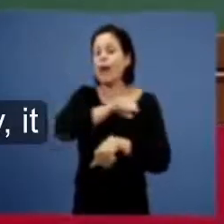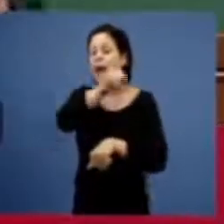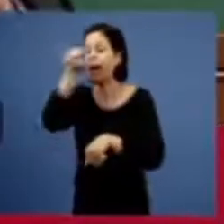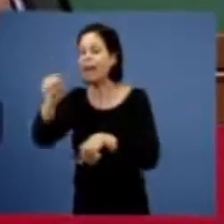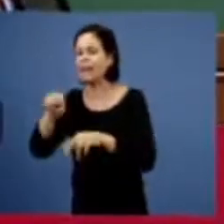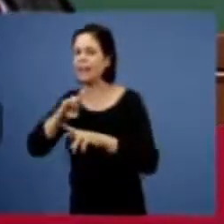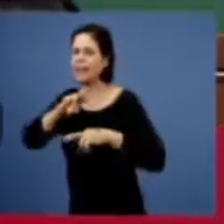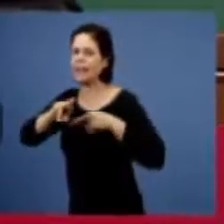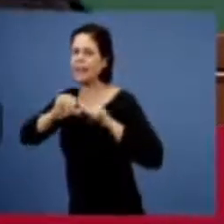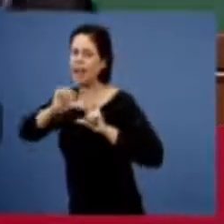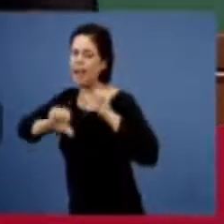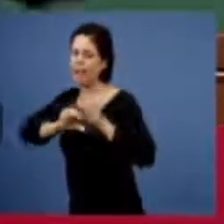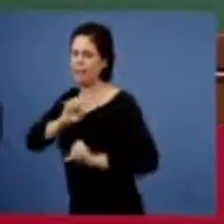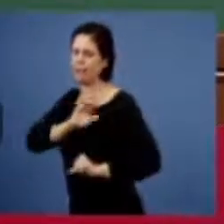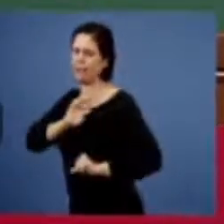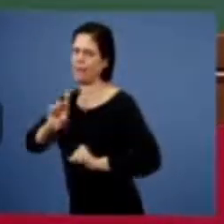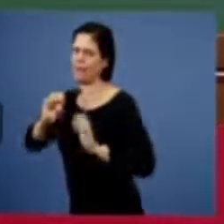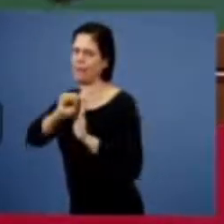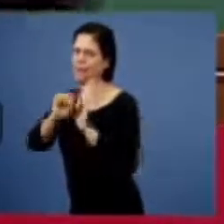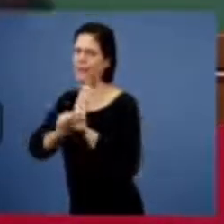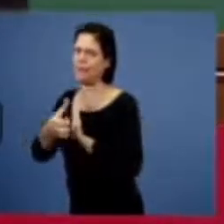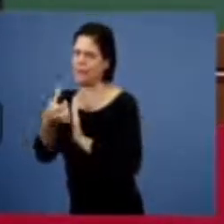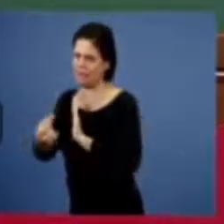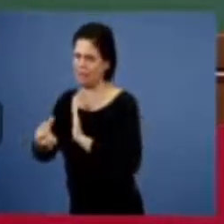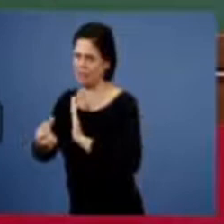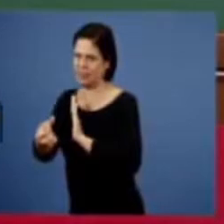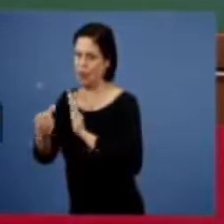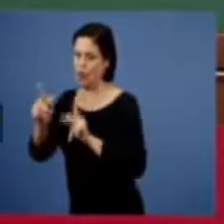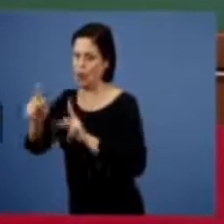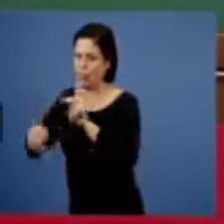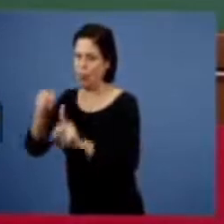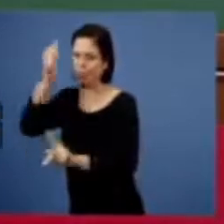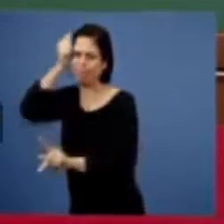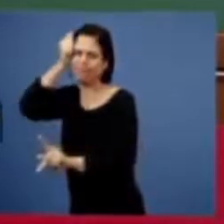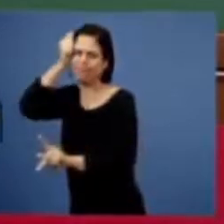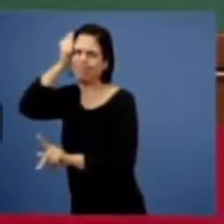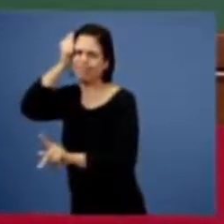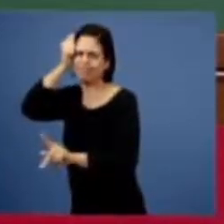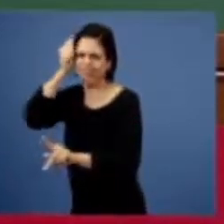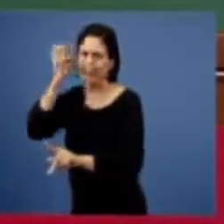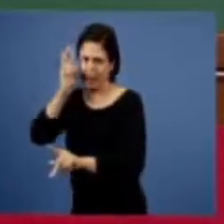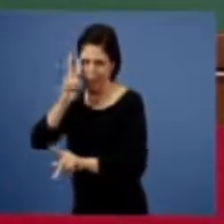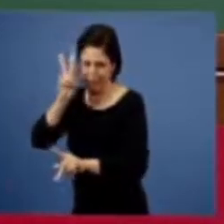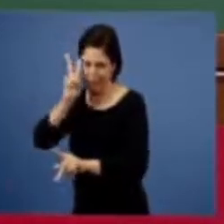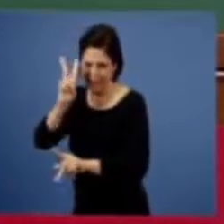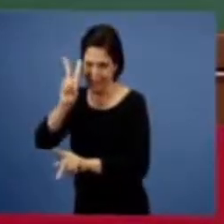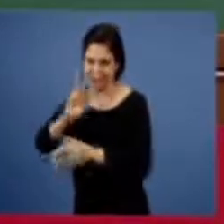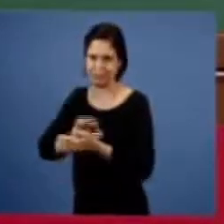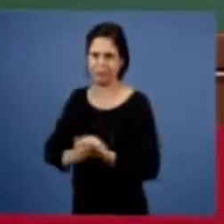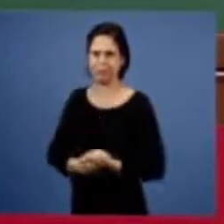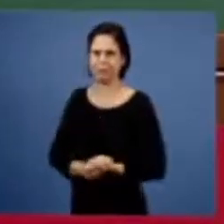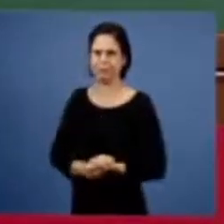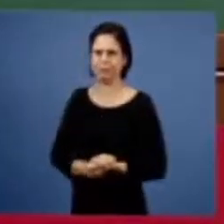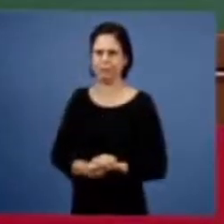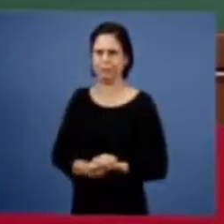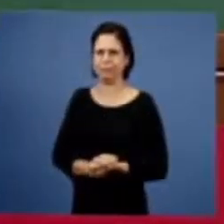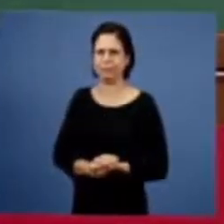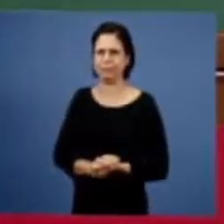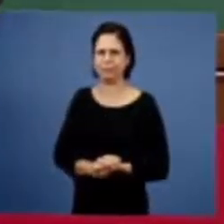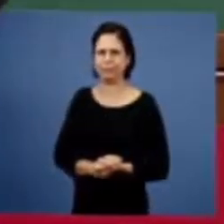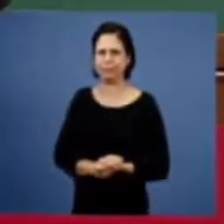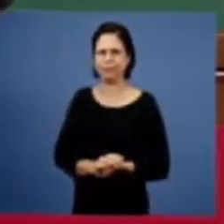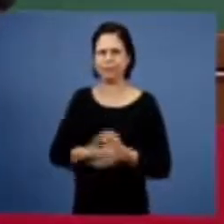isso foi um volume que foi mostrado ao mundo desse arrependimento